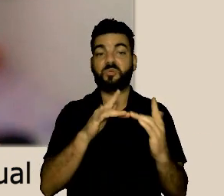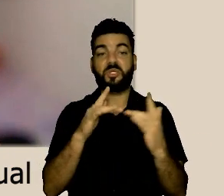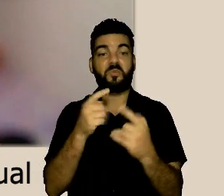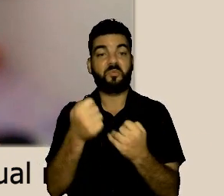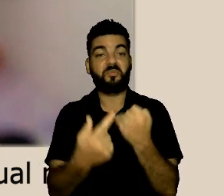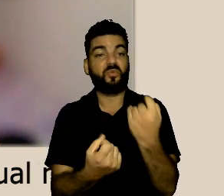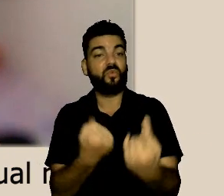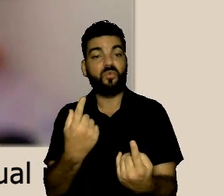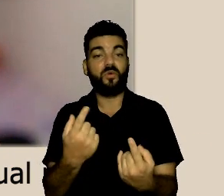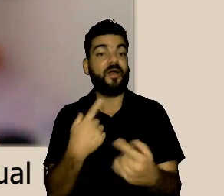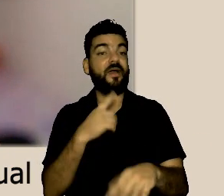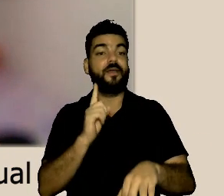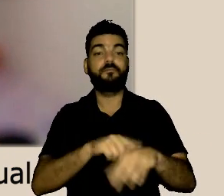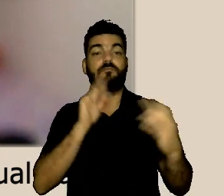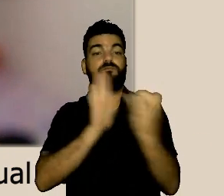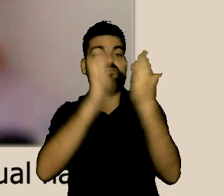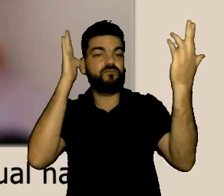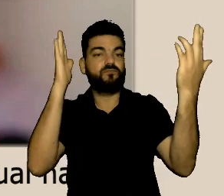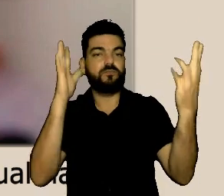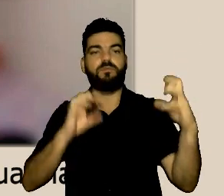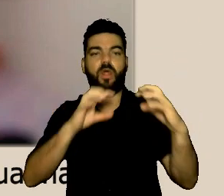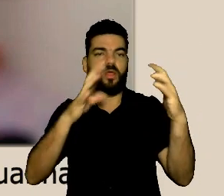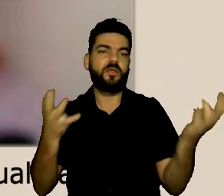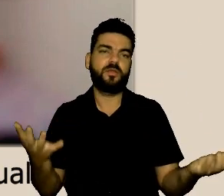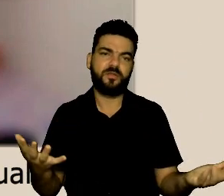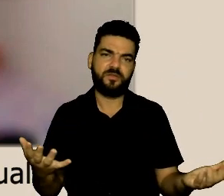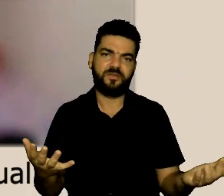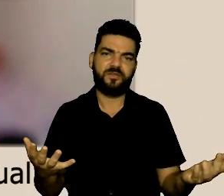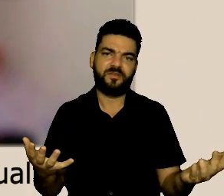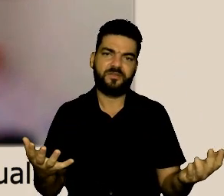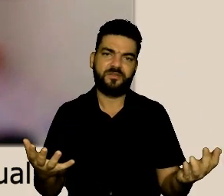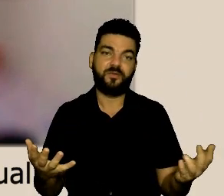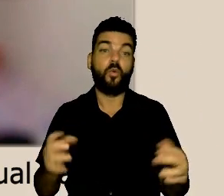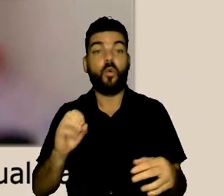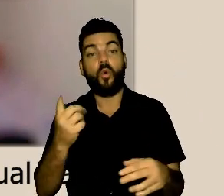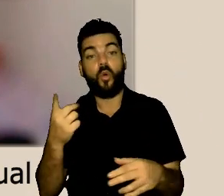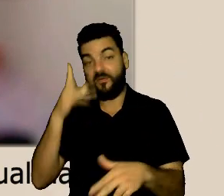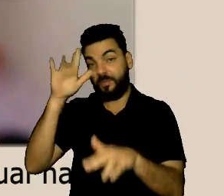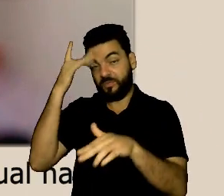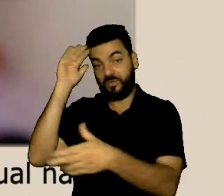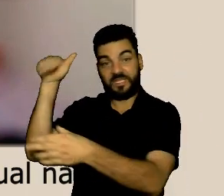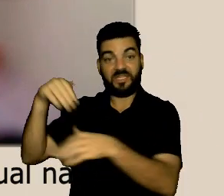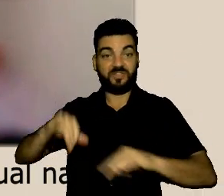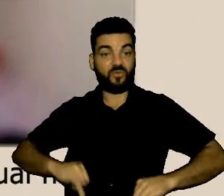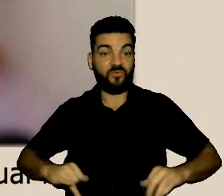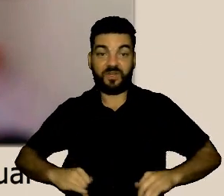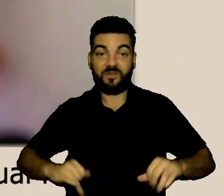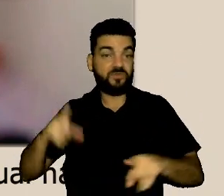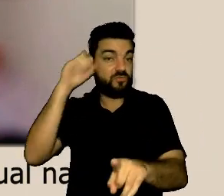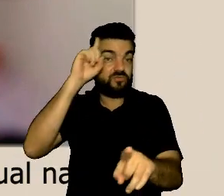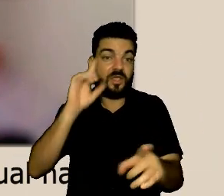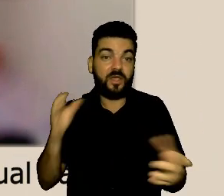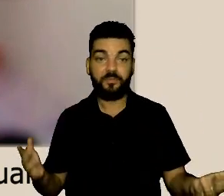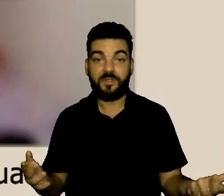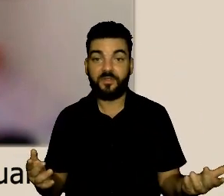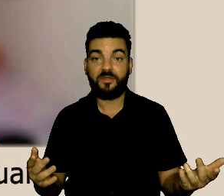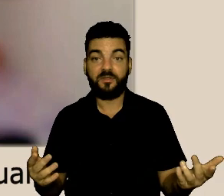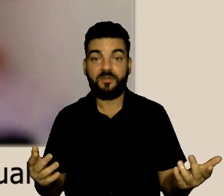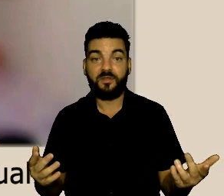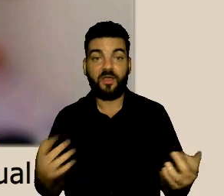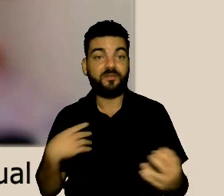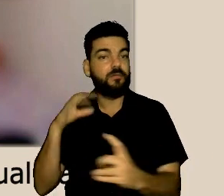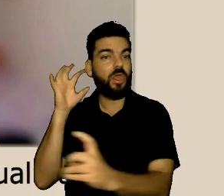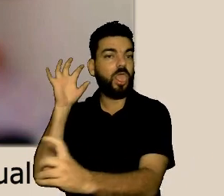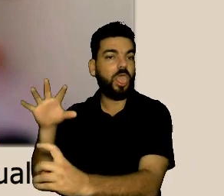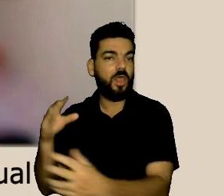as sensações os sentimentos humanos ao fim e ao cabo é o que você trabalha quando você tem um caso de assédio alguém que está tendo um